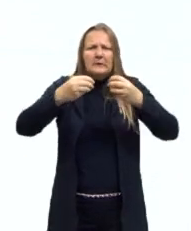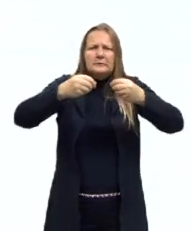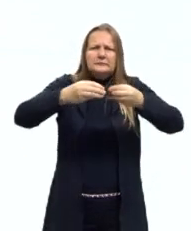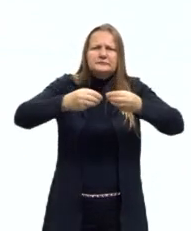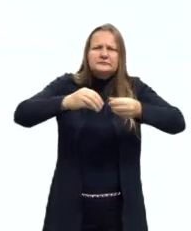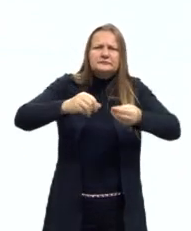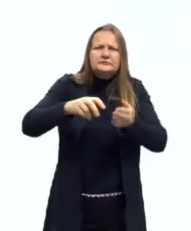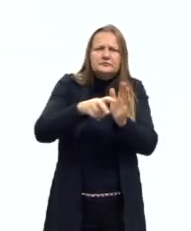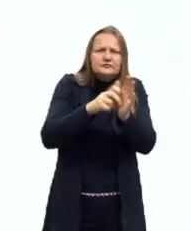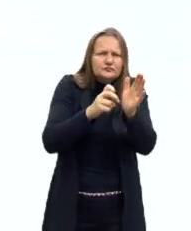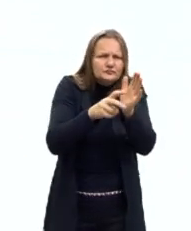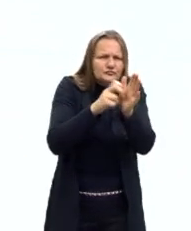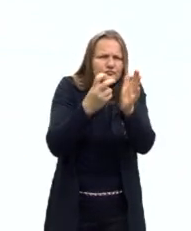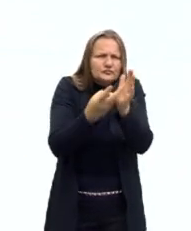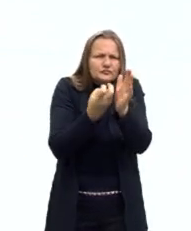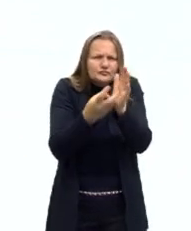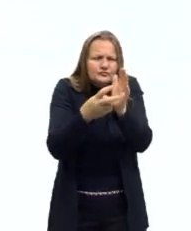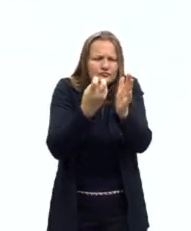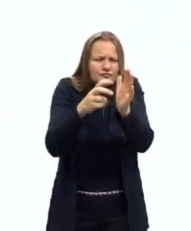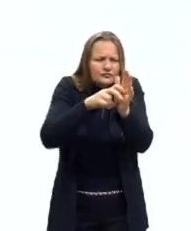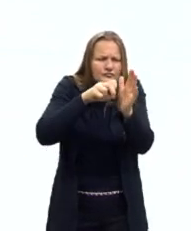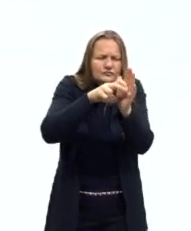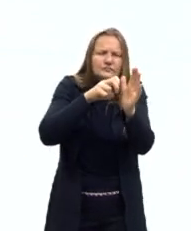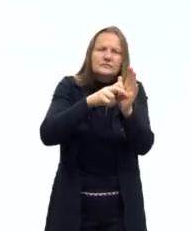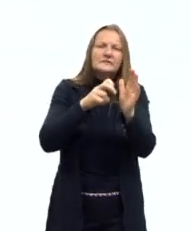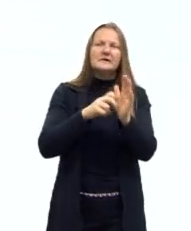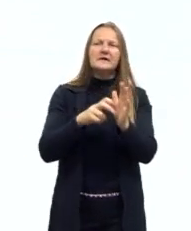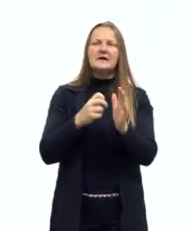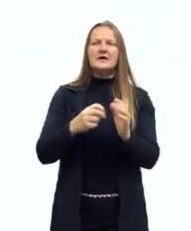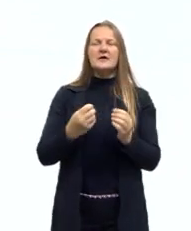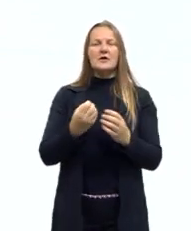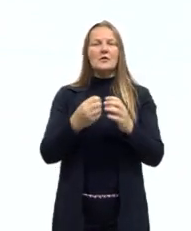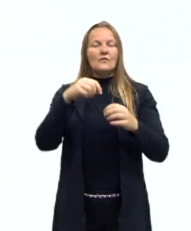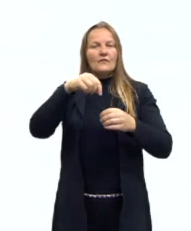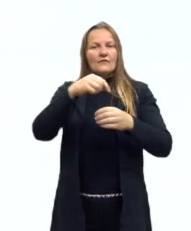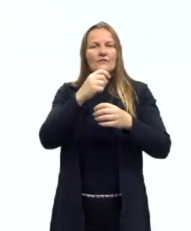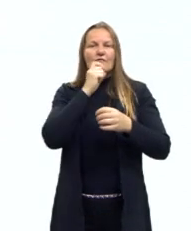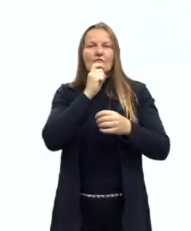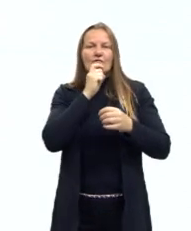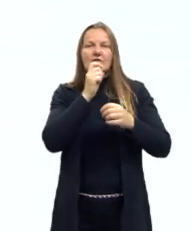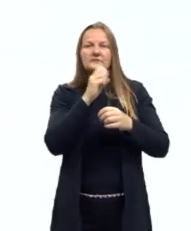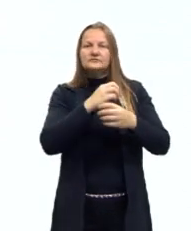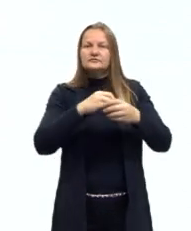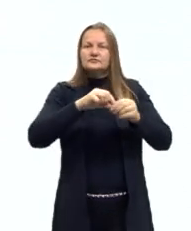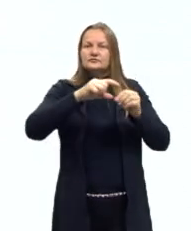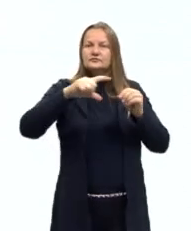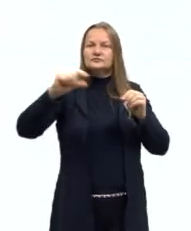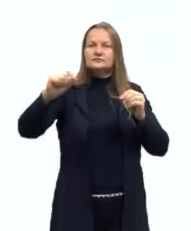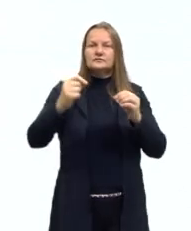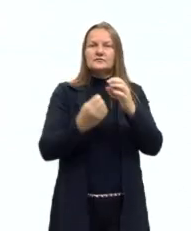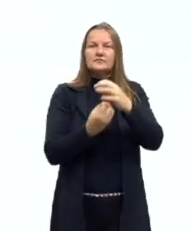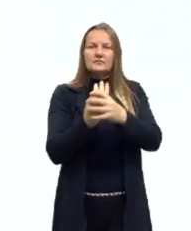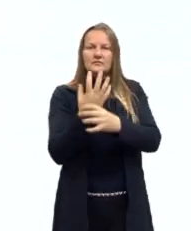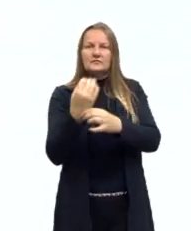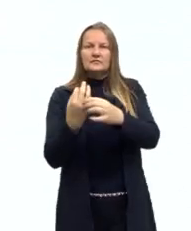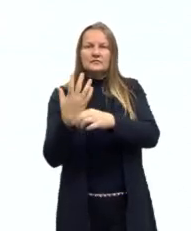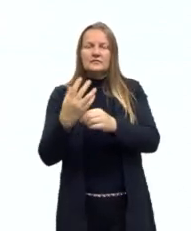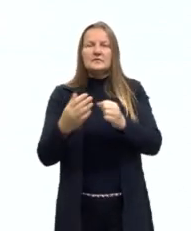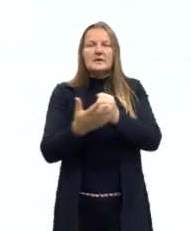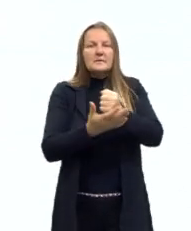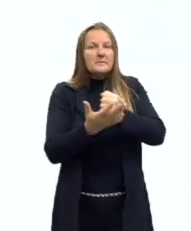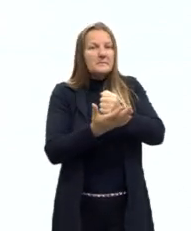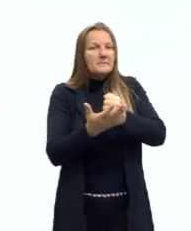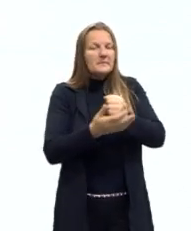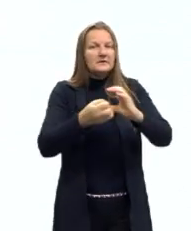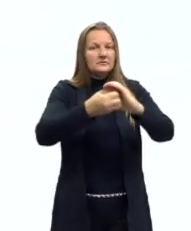extrações de vegetais. E elas têm um caráter básico. As principais características dela é que ela tem um caráter básico,